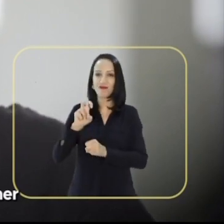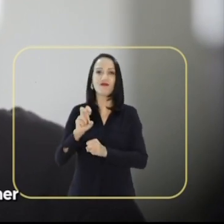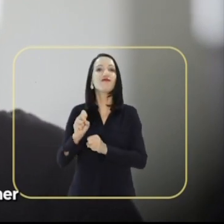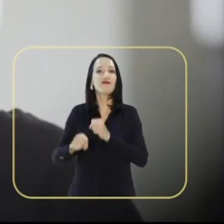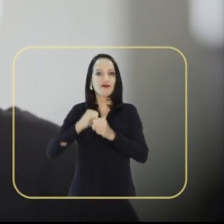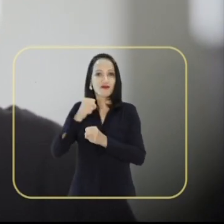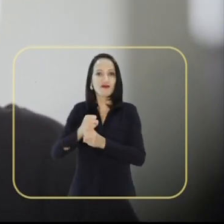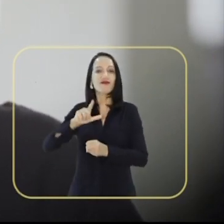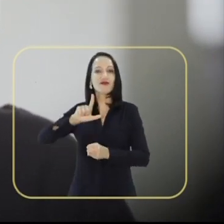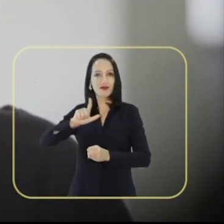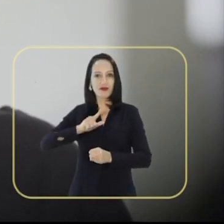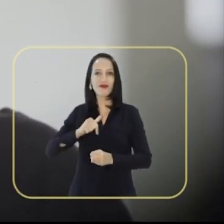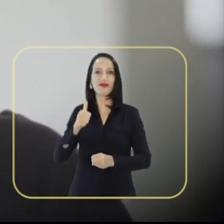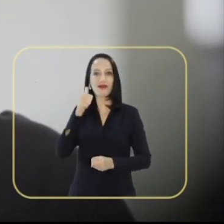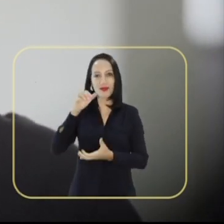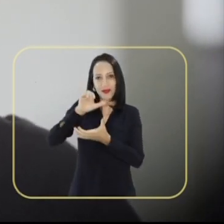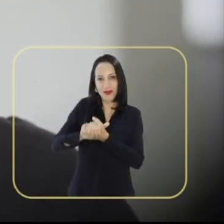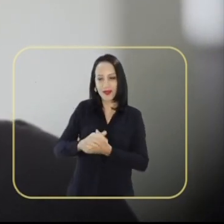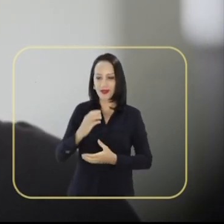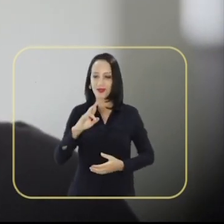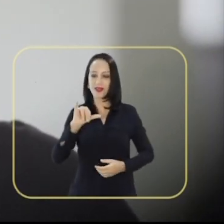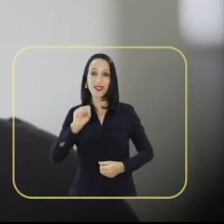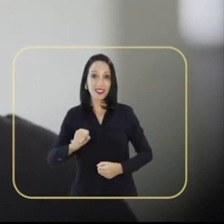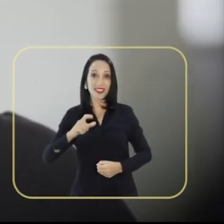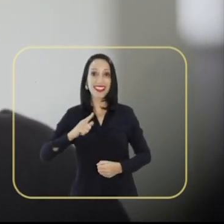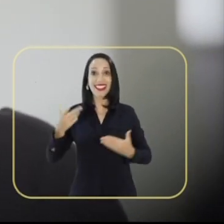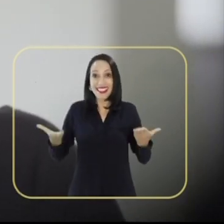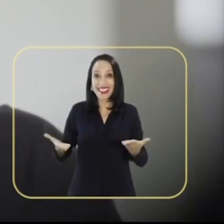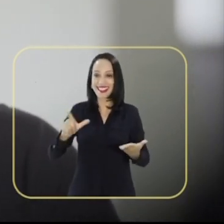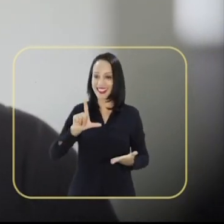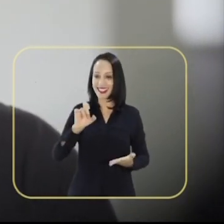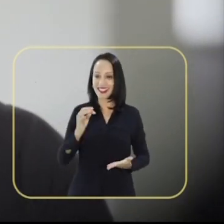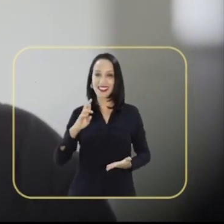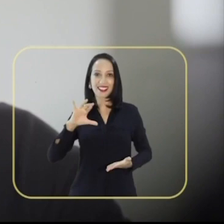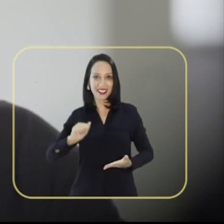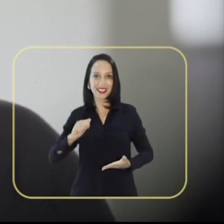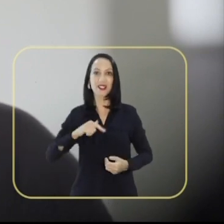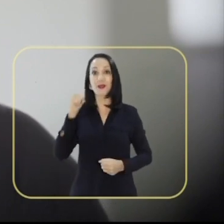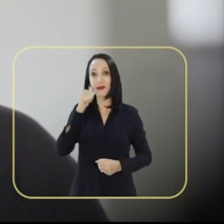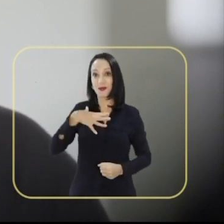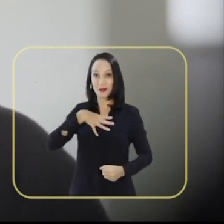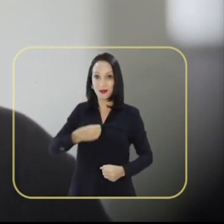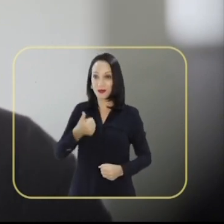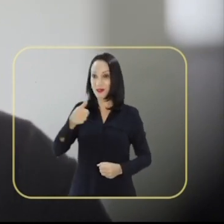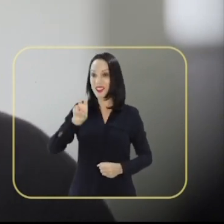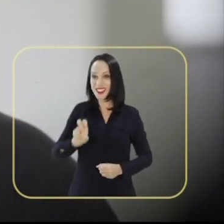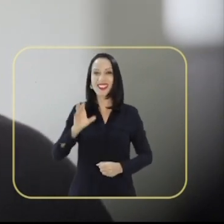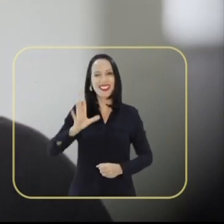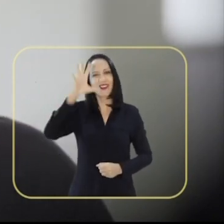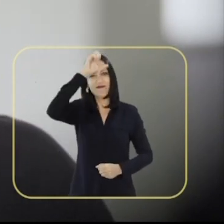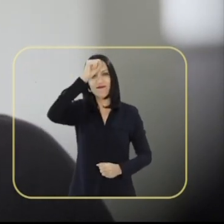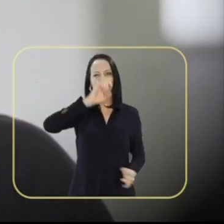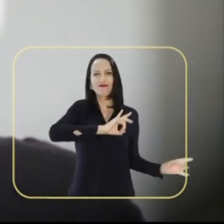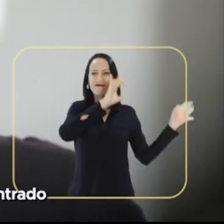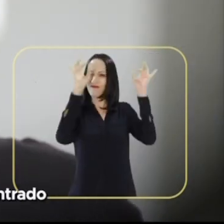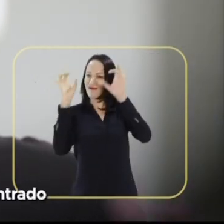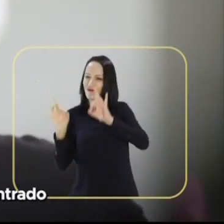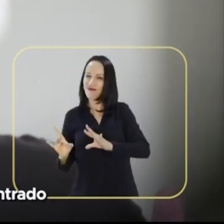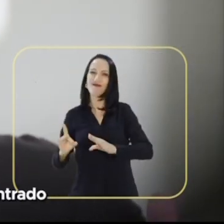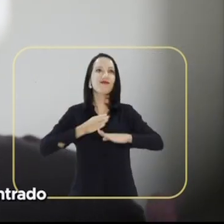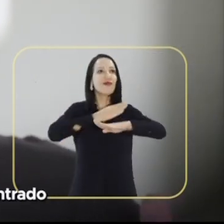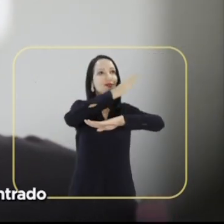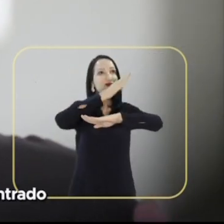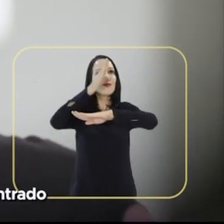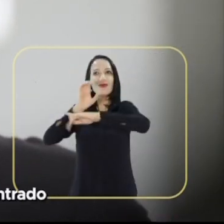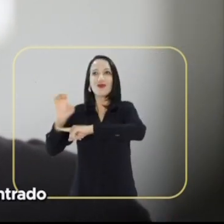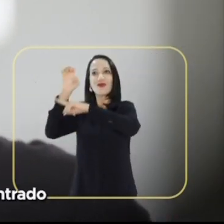de uma grande mulher que admiro demais, a Cris, minha esposa. E tenho a Letícia, minha filha de 15 anos, com quem aprendo todos os dias. Ao